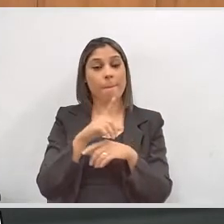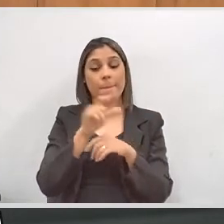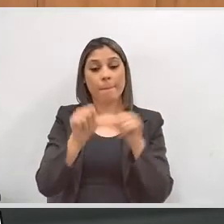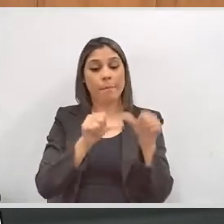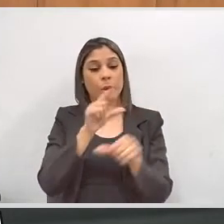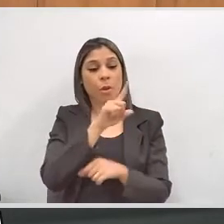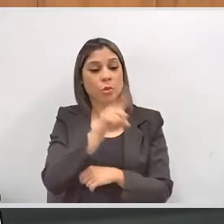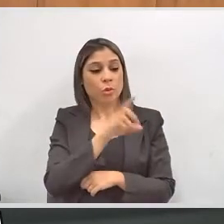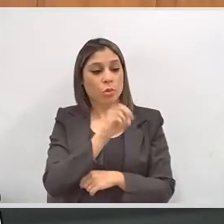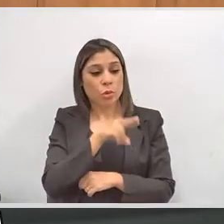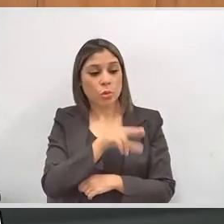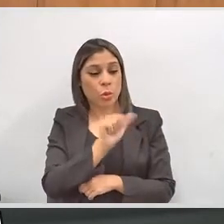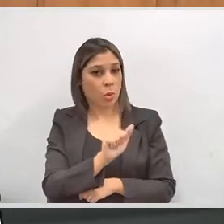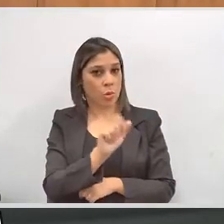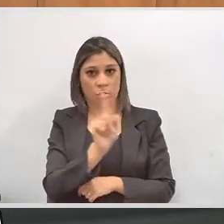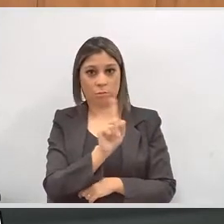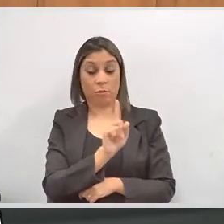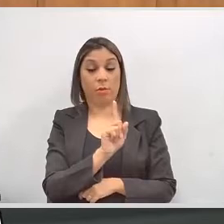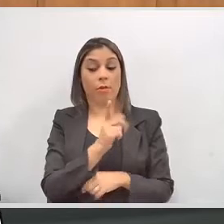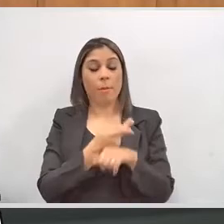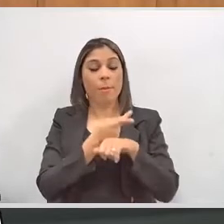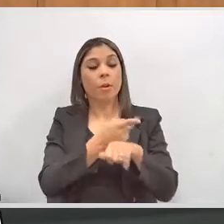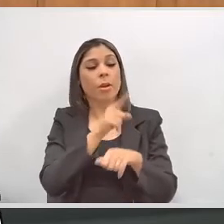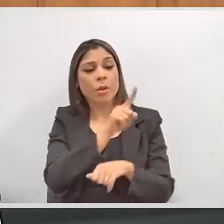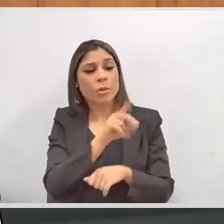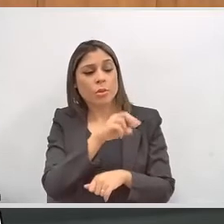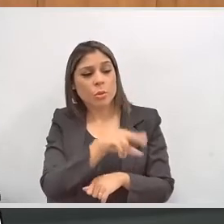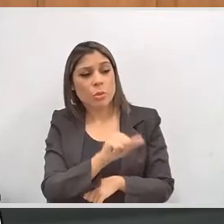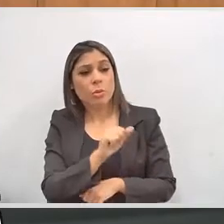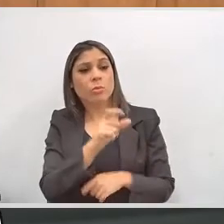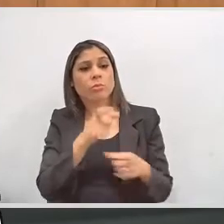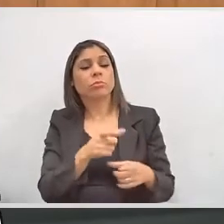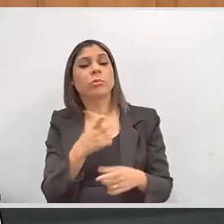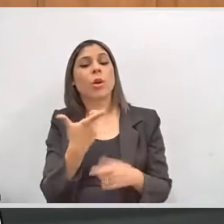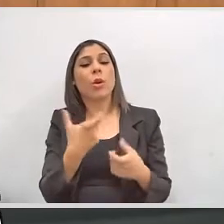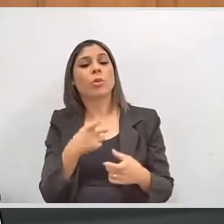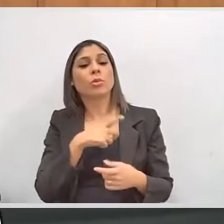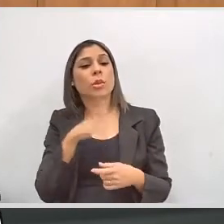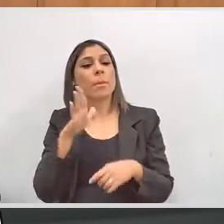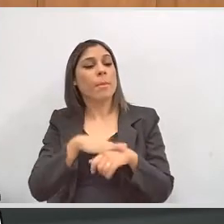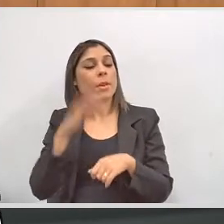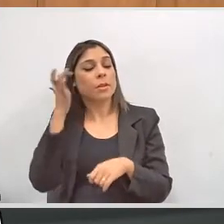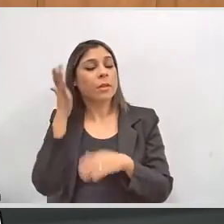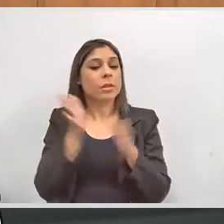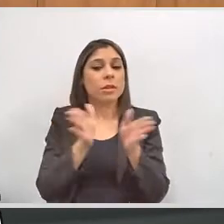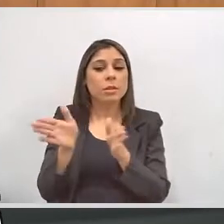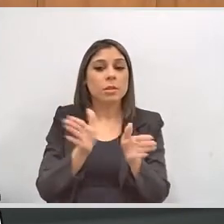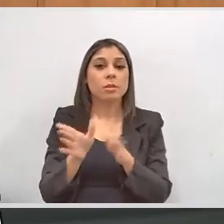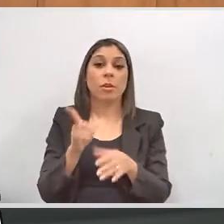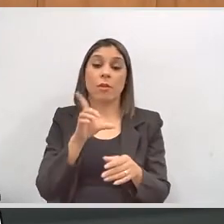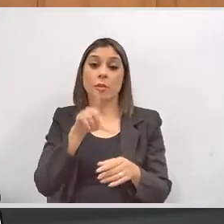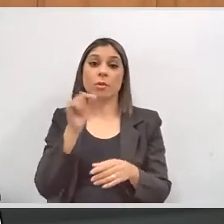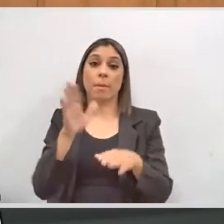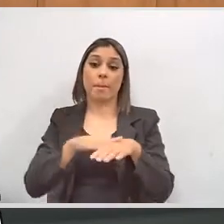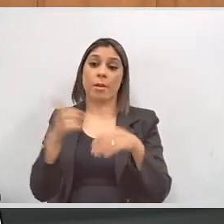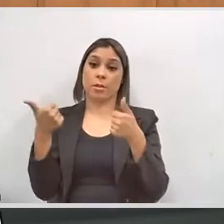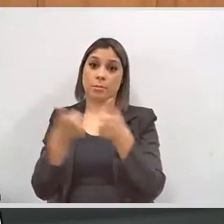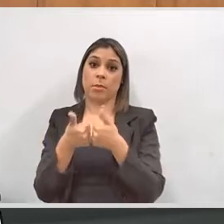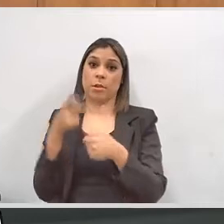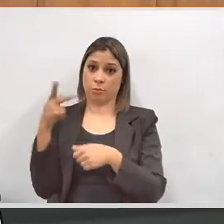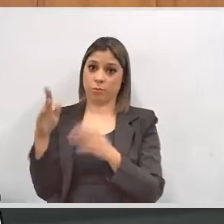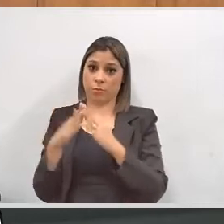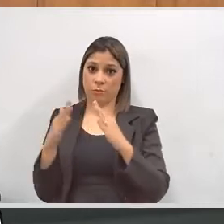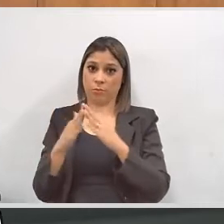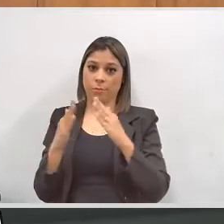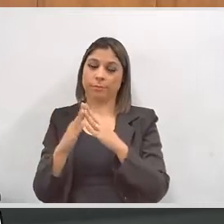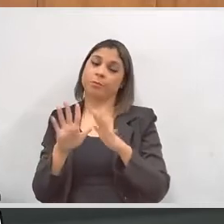eleitoral, ela vai procurar nessa zona eleitoral quais são as opções oferecidas de fácil acesso. Ele vai escolher a que for mais próxima da casa.